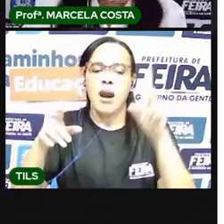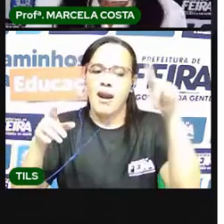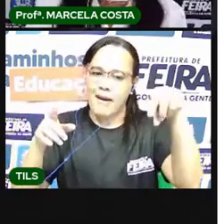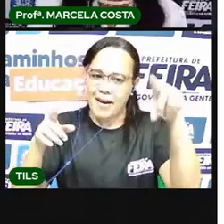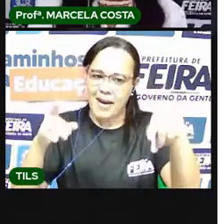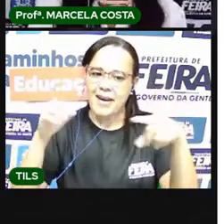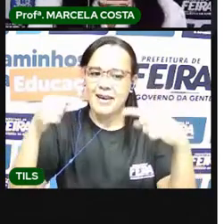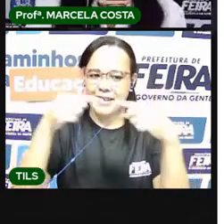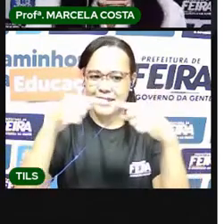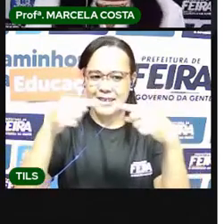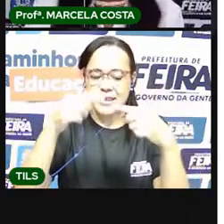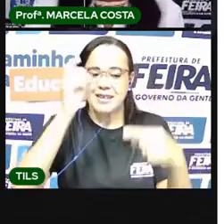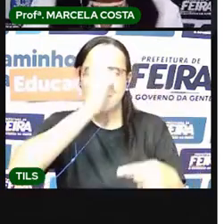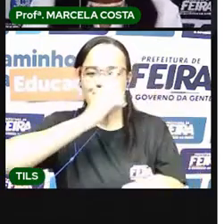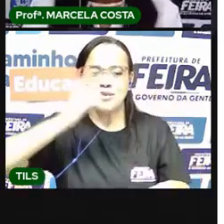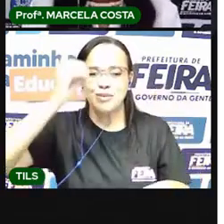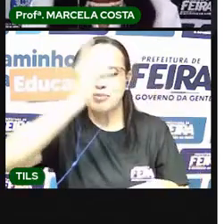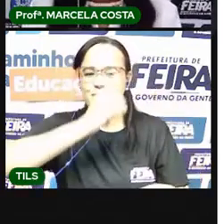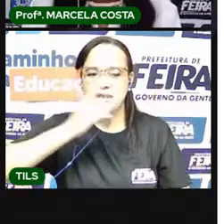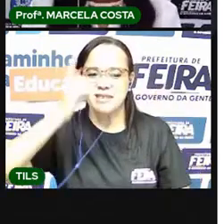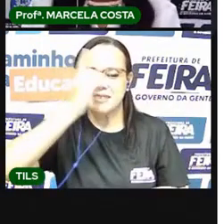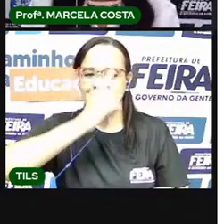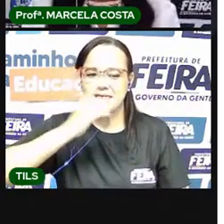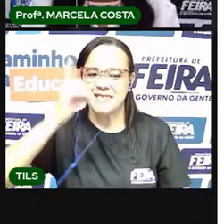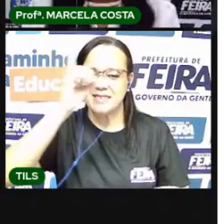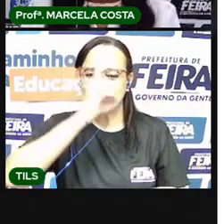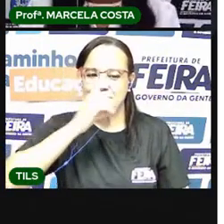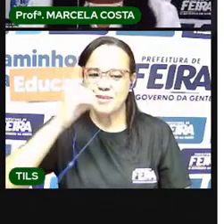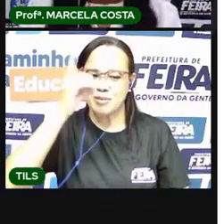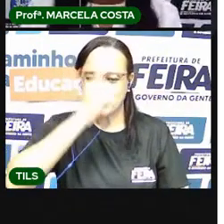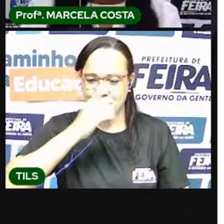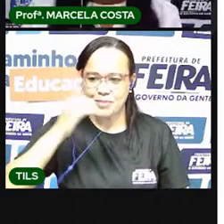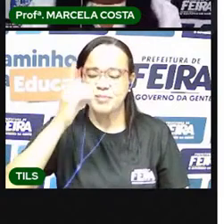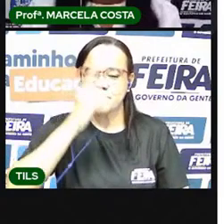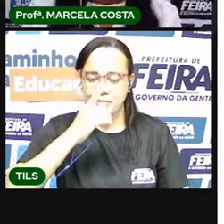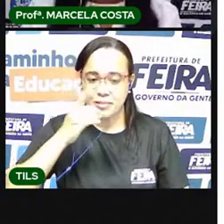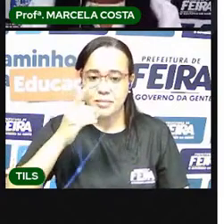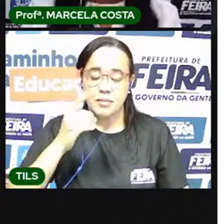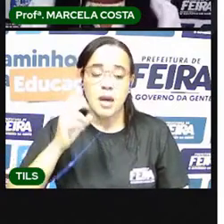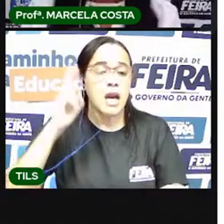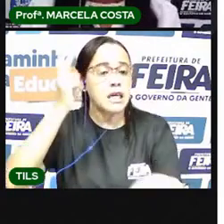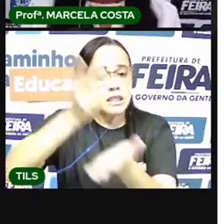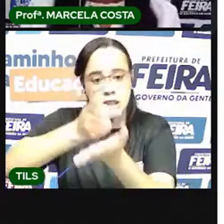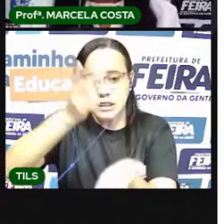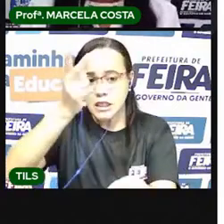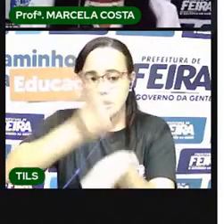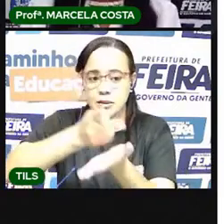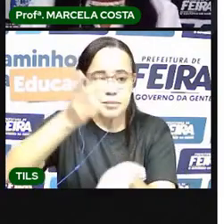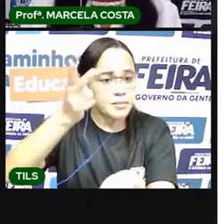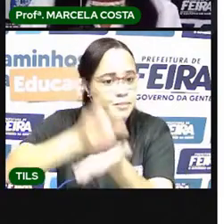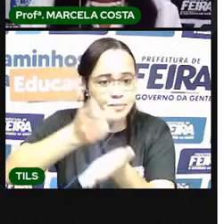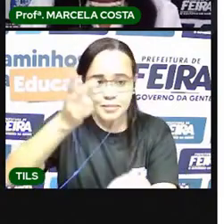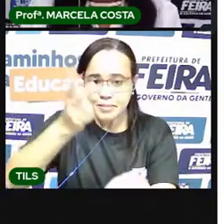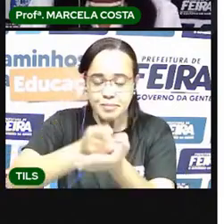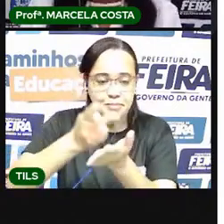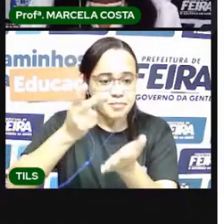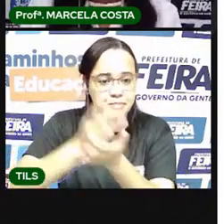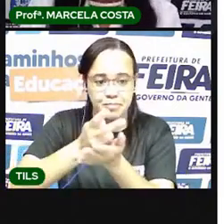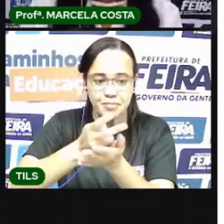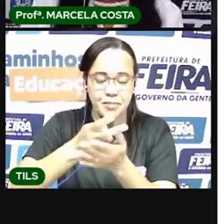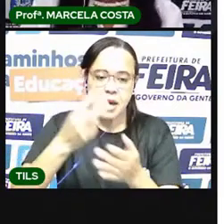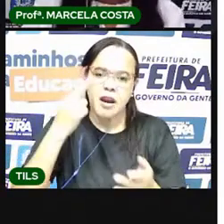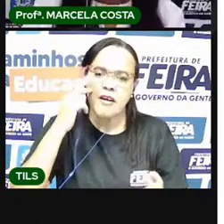Isso aí O primeiro dia da semana é o domingo E ele sempre vai vir destacado Aí no seu